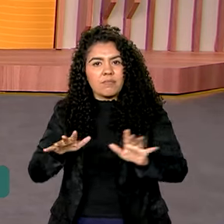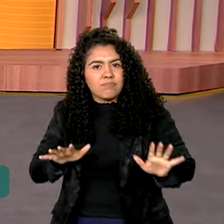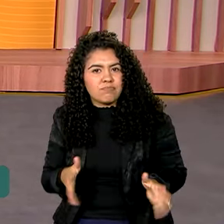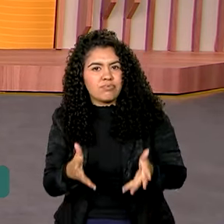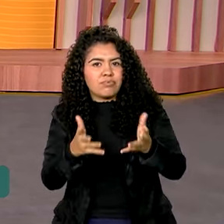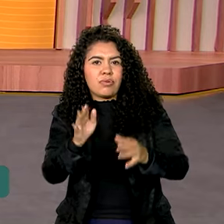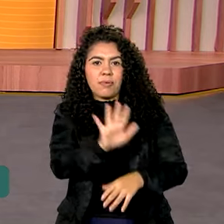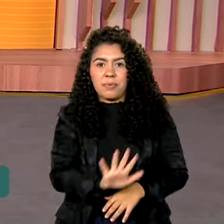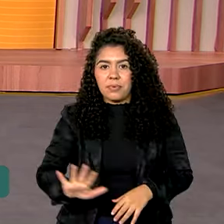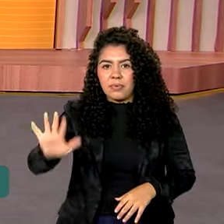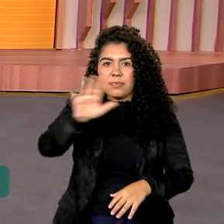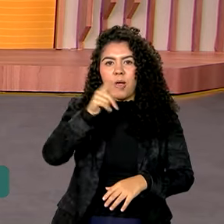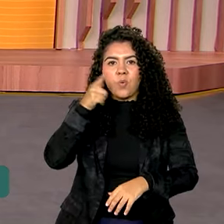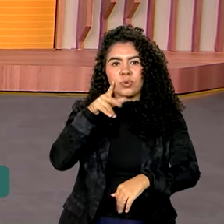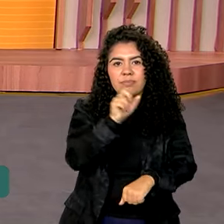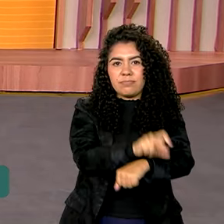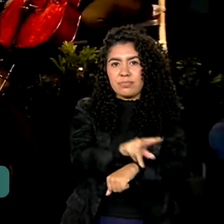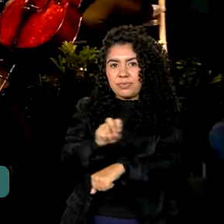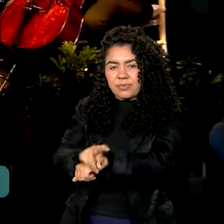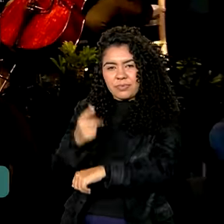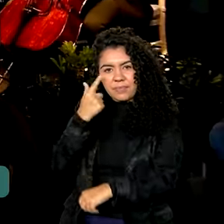gerar milhares de empregos.